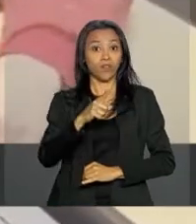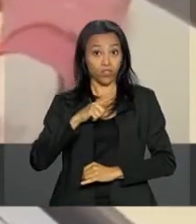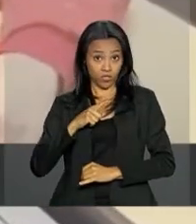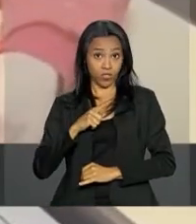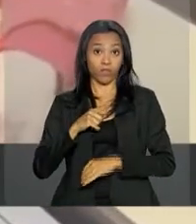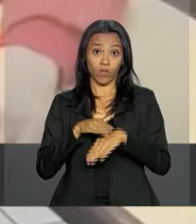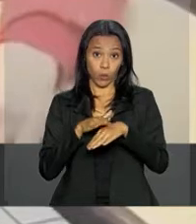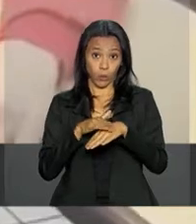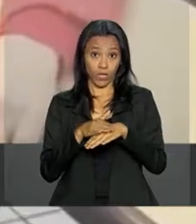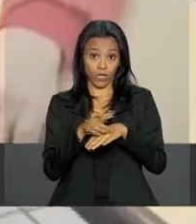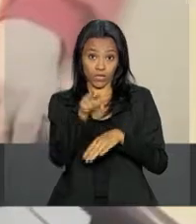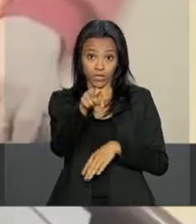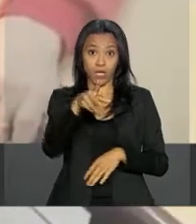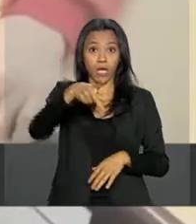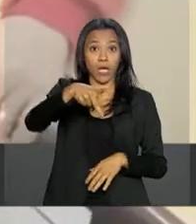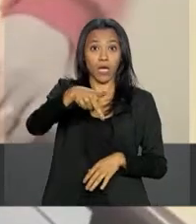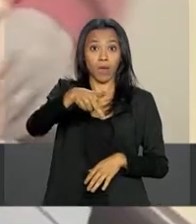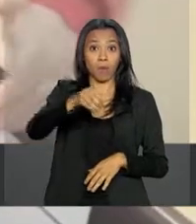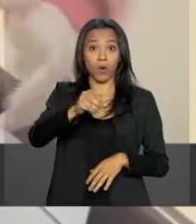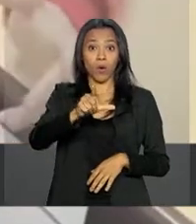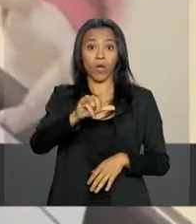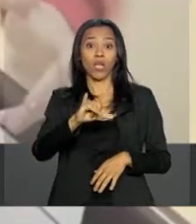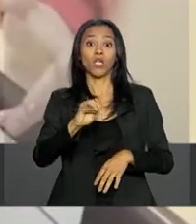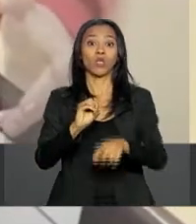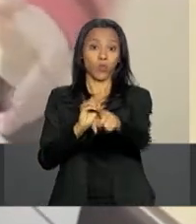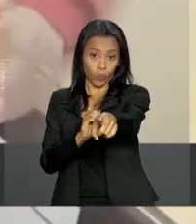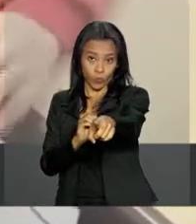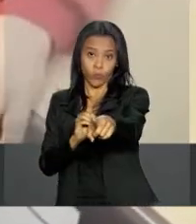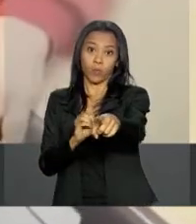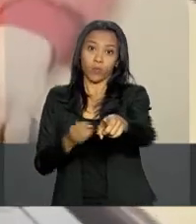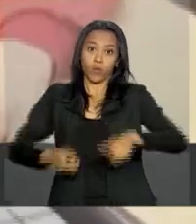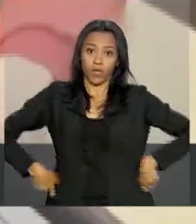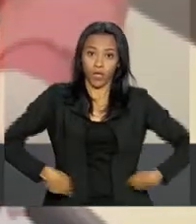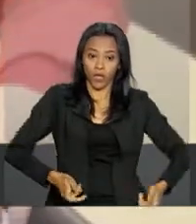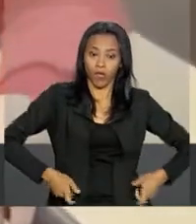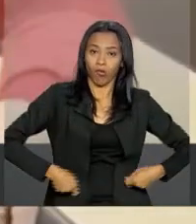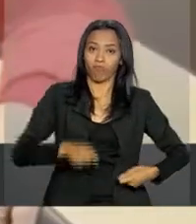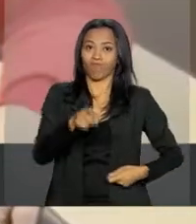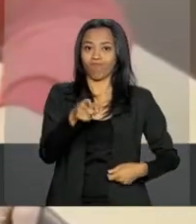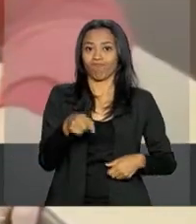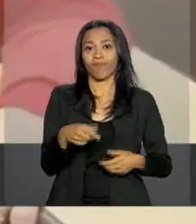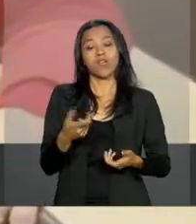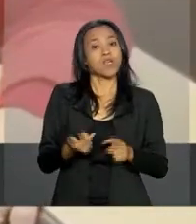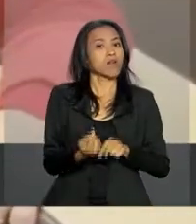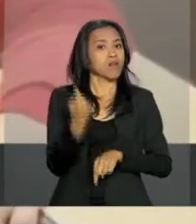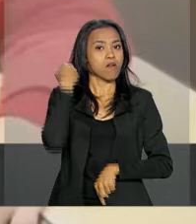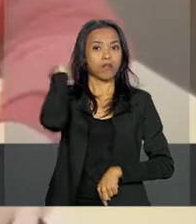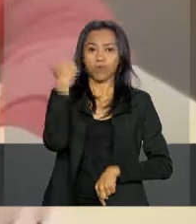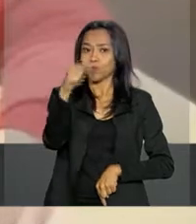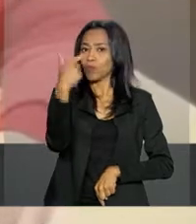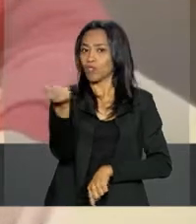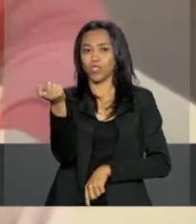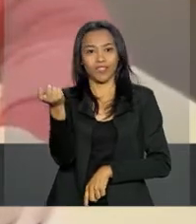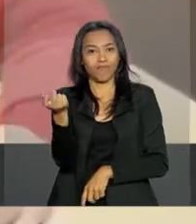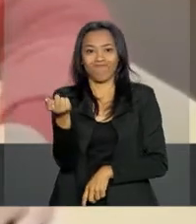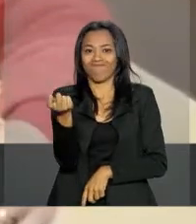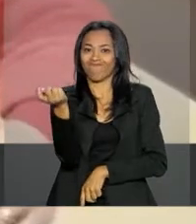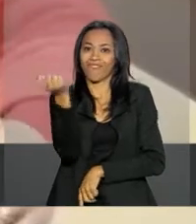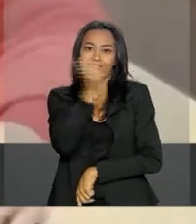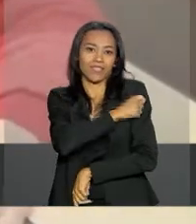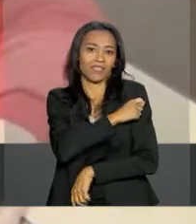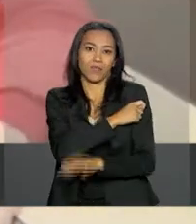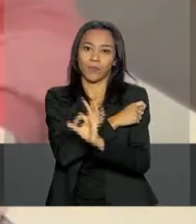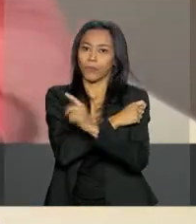poliomielite na época não existia vacina. Hoje,